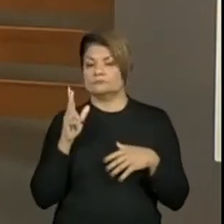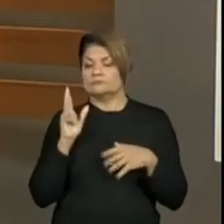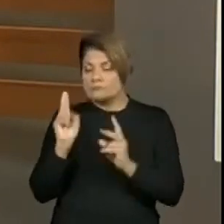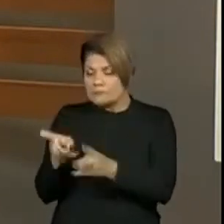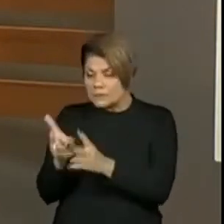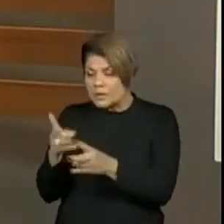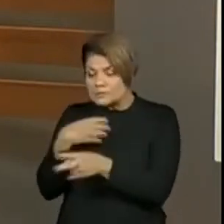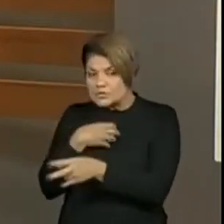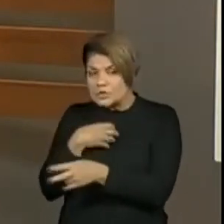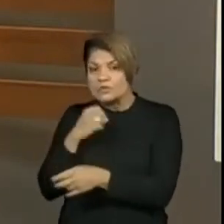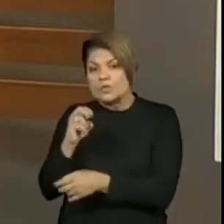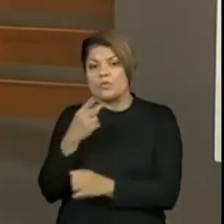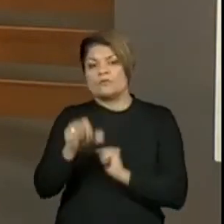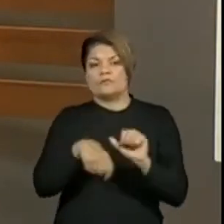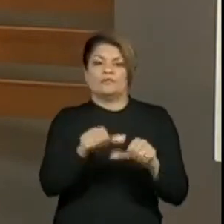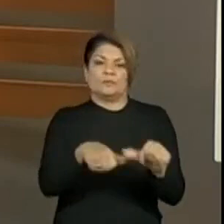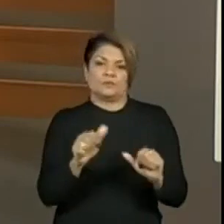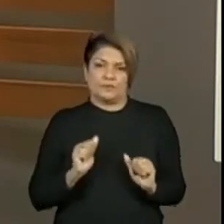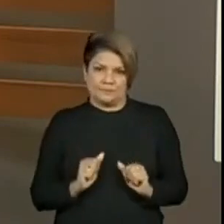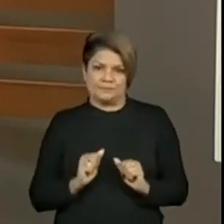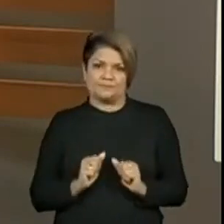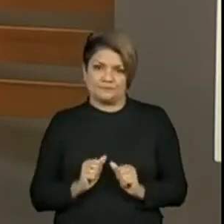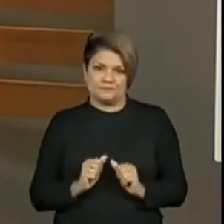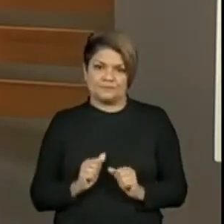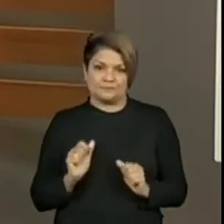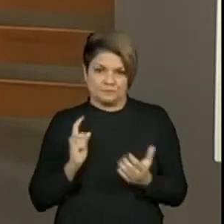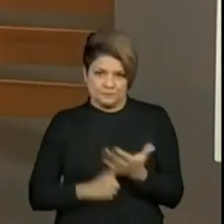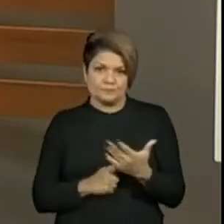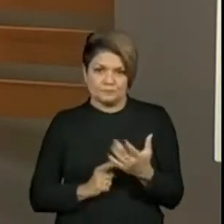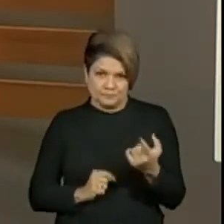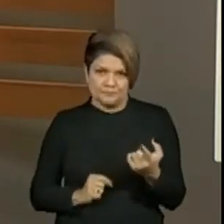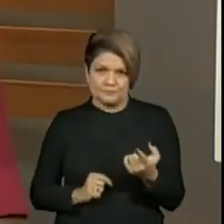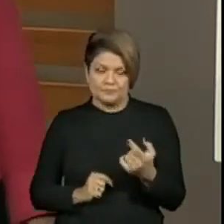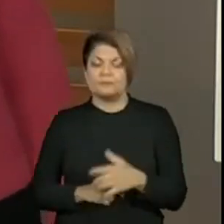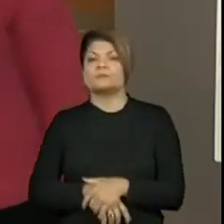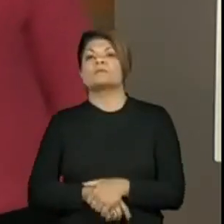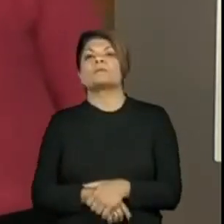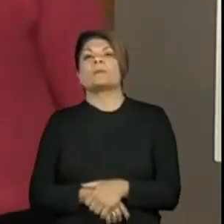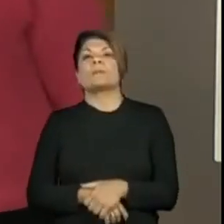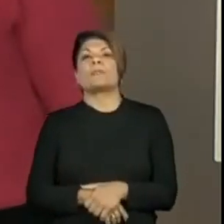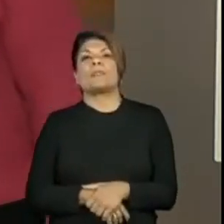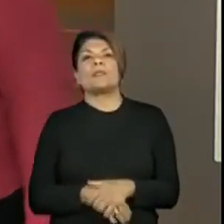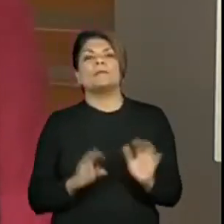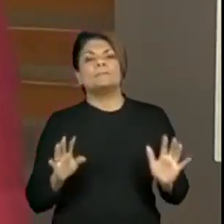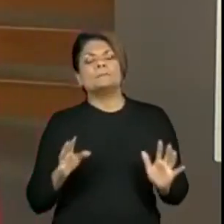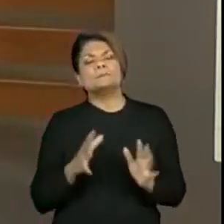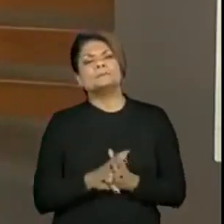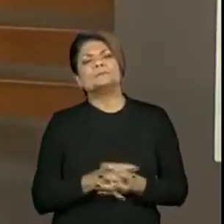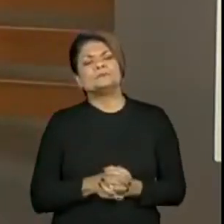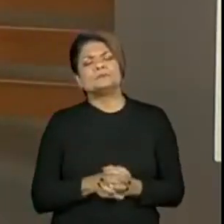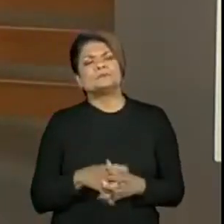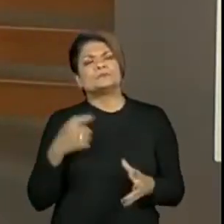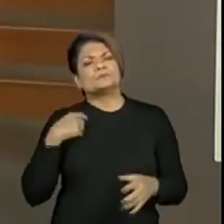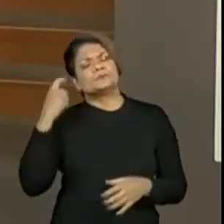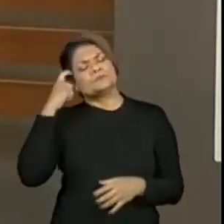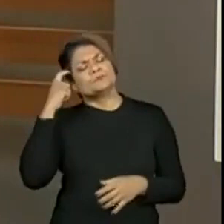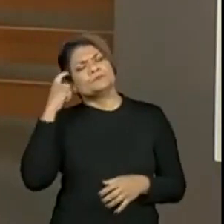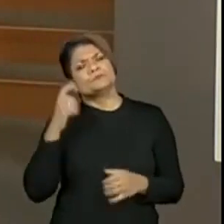história ou ele acaba tendo outro fim. Combinado? Então, se a gente pensar em personagem, qual é o personagem? Vamos